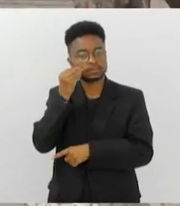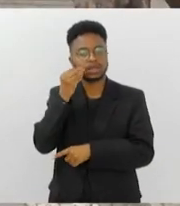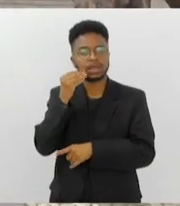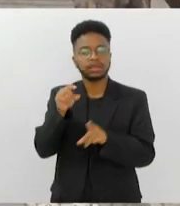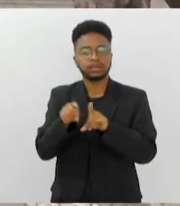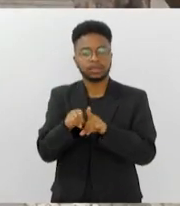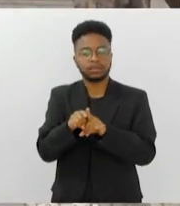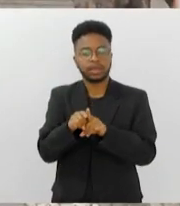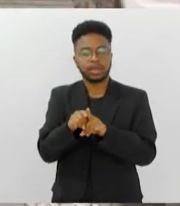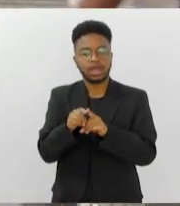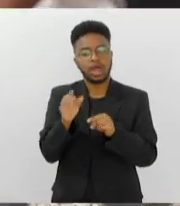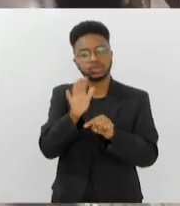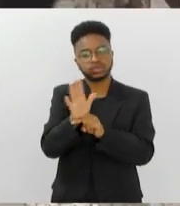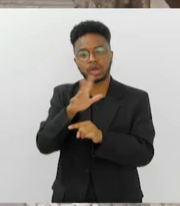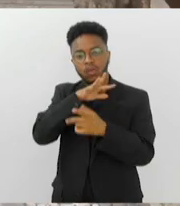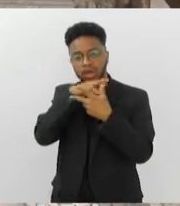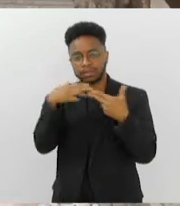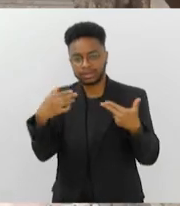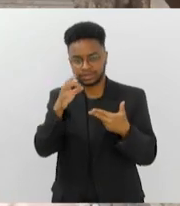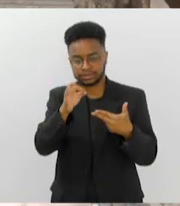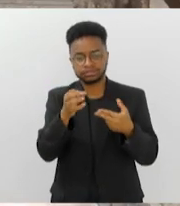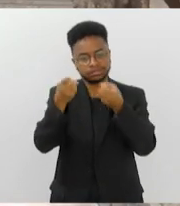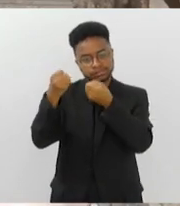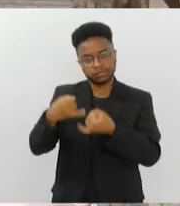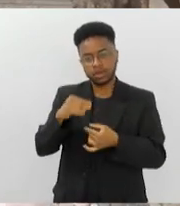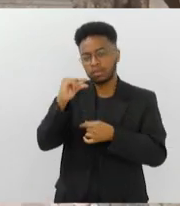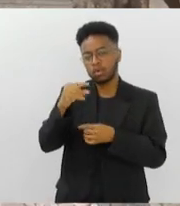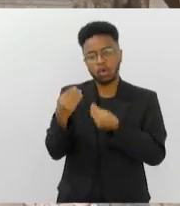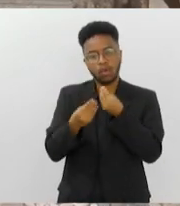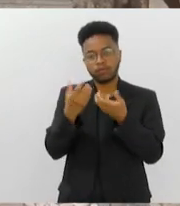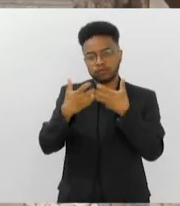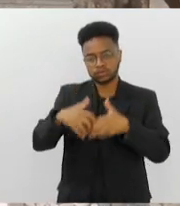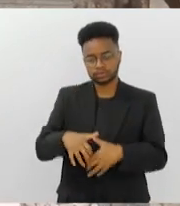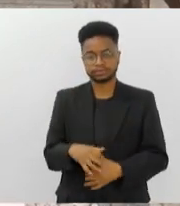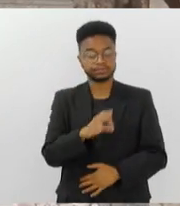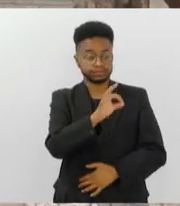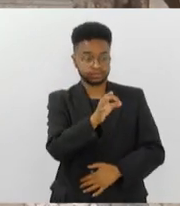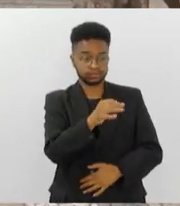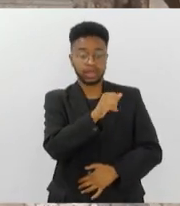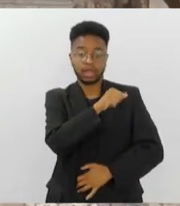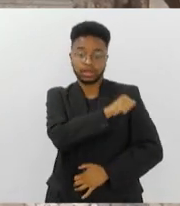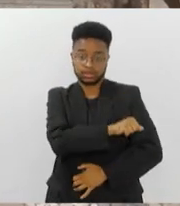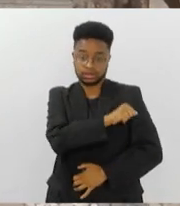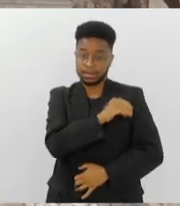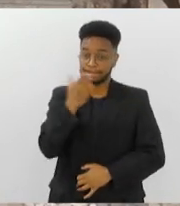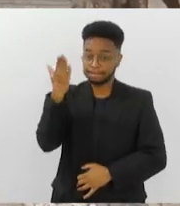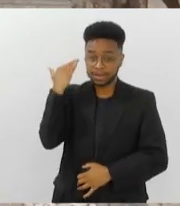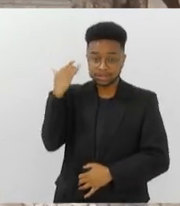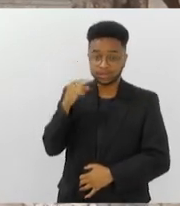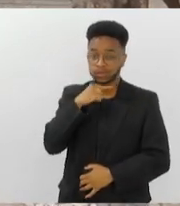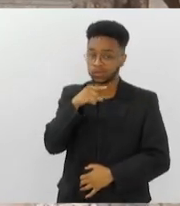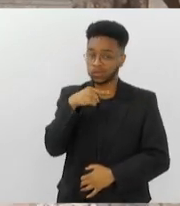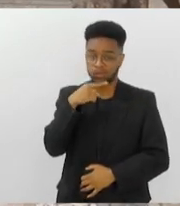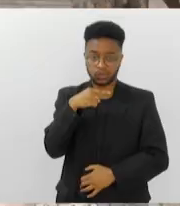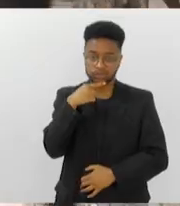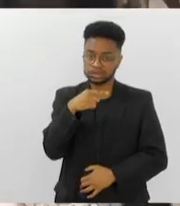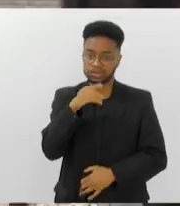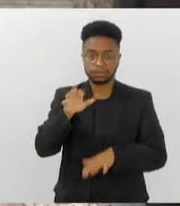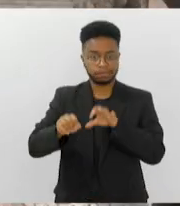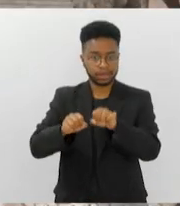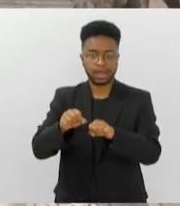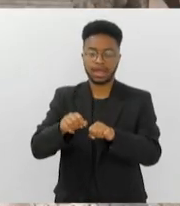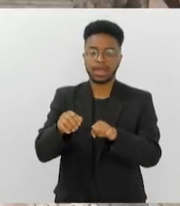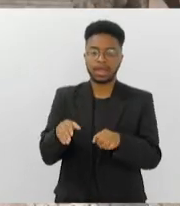animais na natureza. Fala um pouquinho para a gente sobre essas ações. Exato, PV. O Estado do Rio de Janeiro, no passado, ele nunca conseguiu resgatar esses